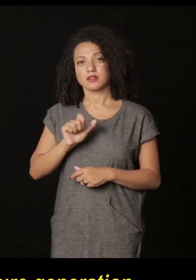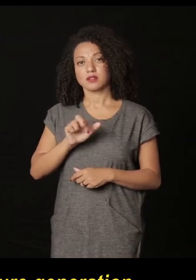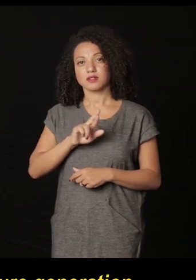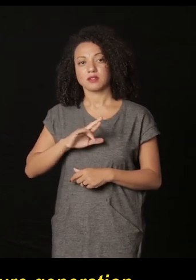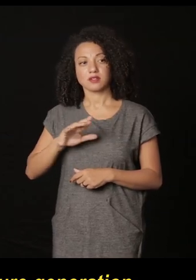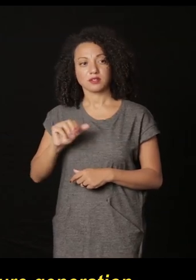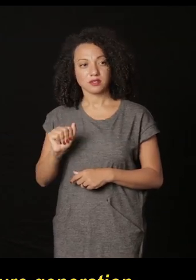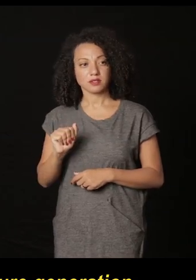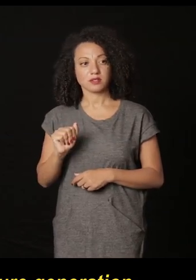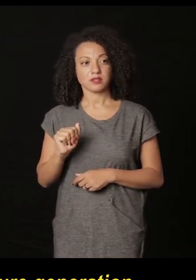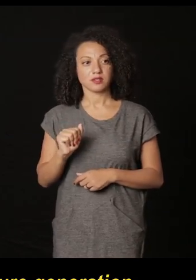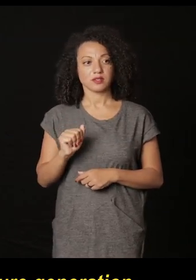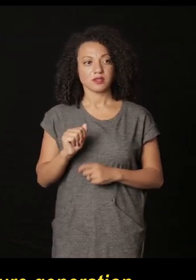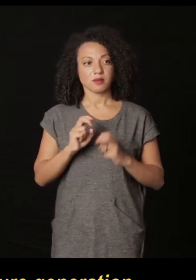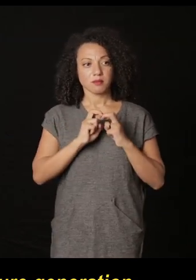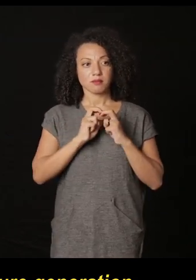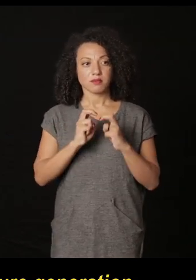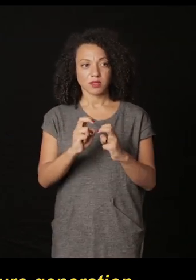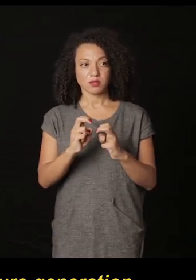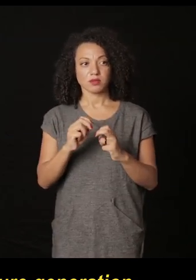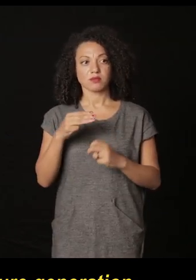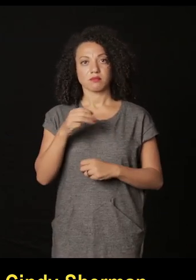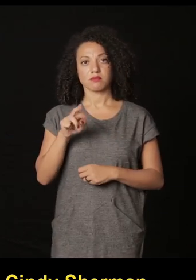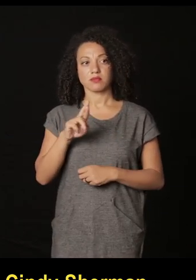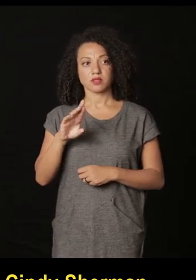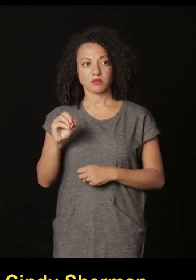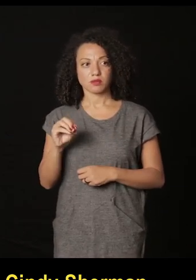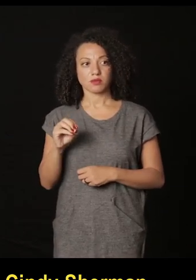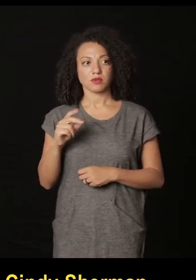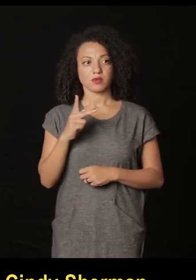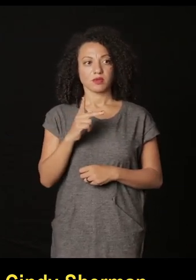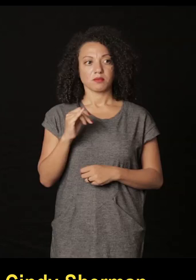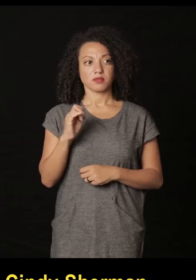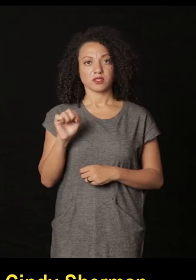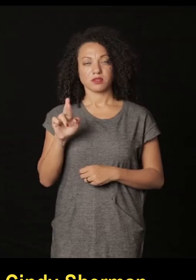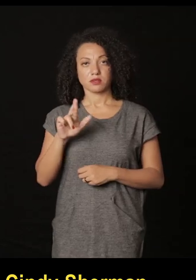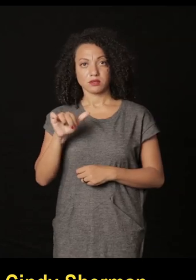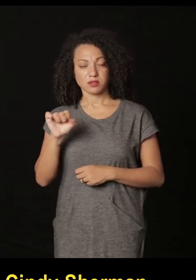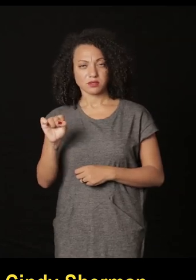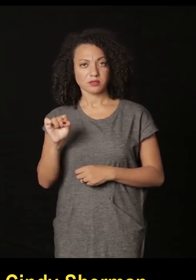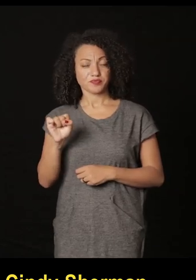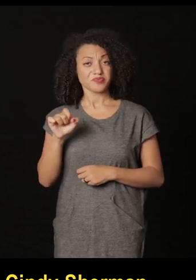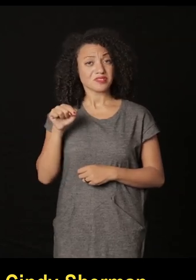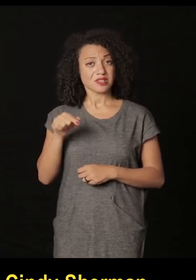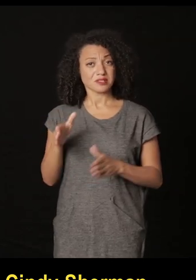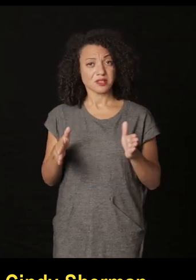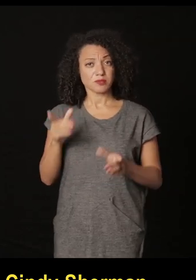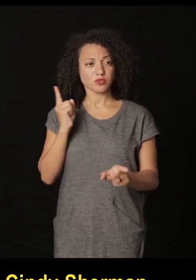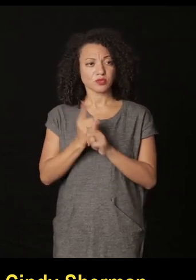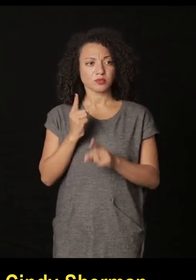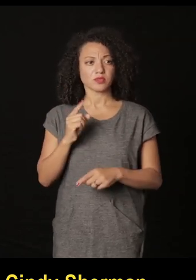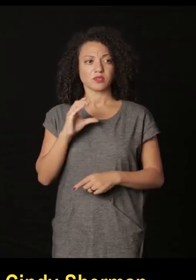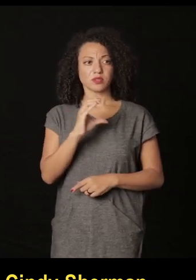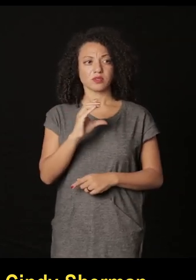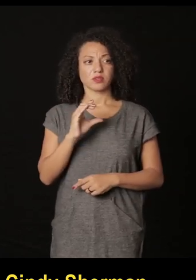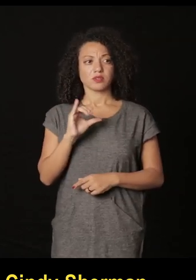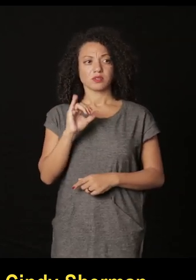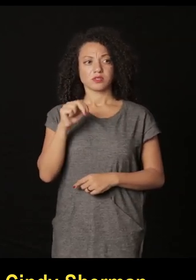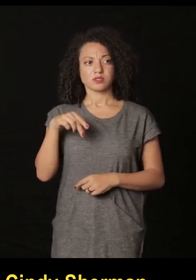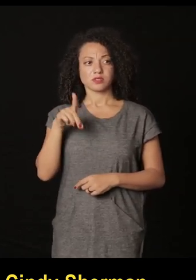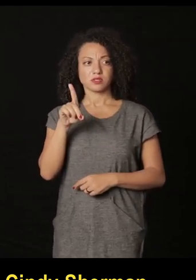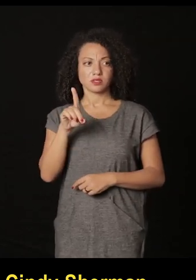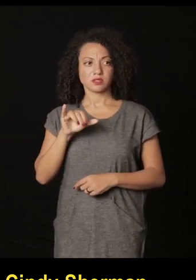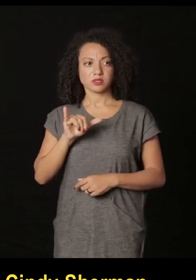da galería de Metro Picture onde foram descubiertos artistas como Cindy Sherman